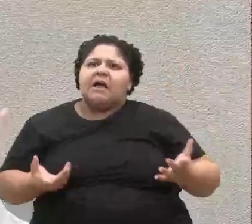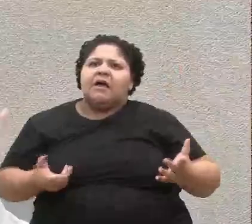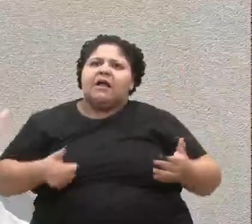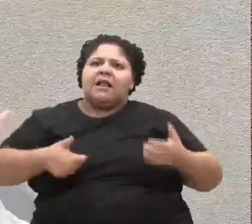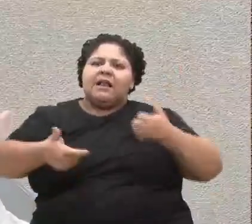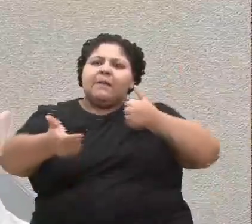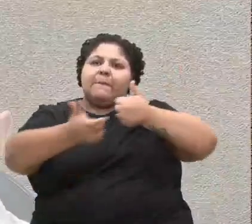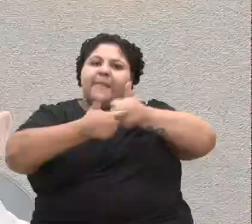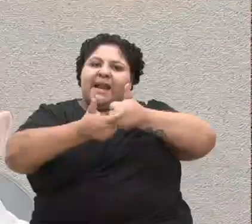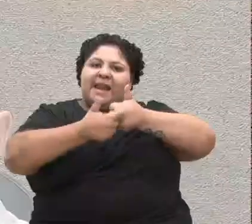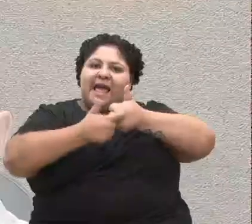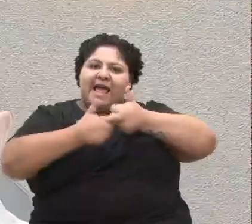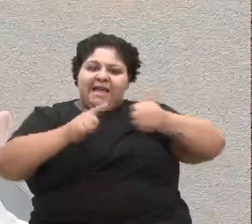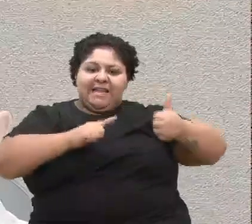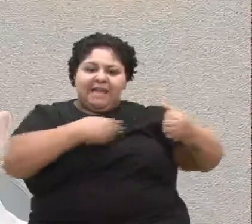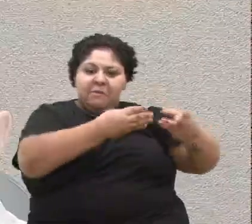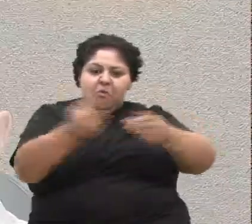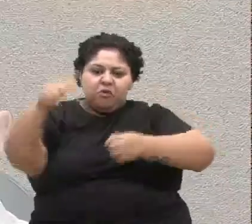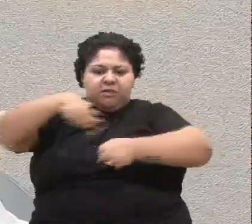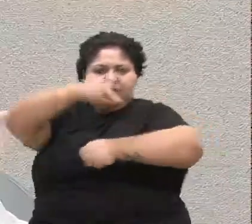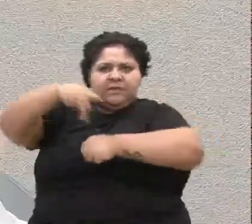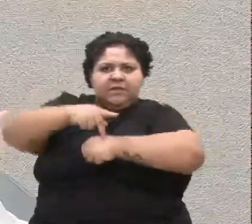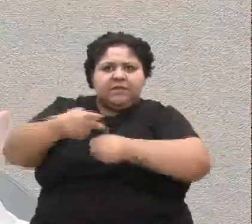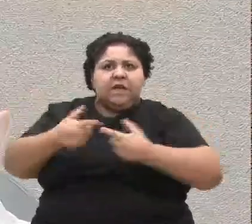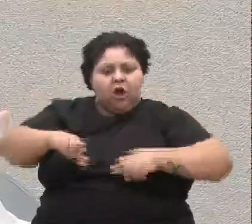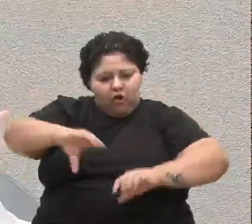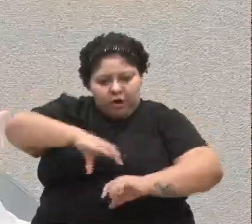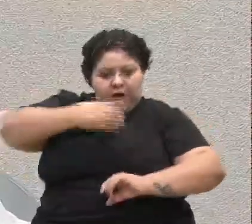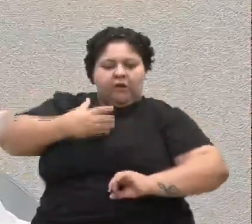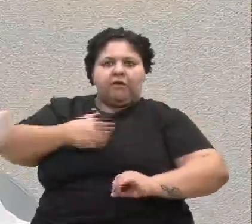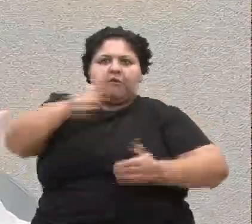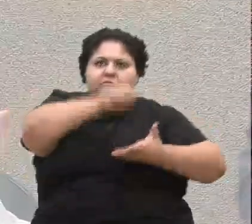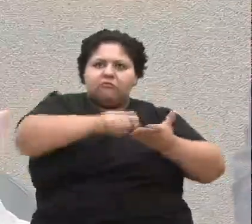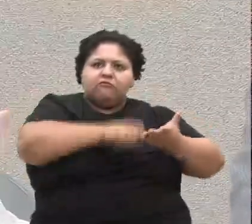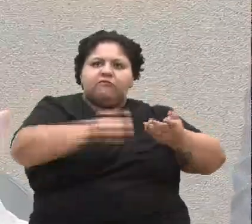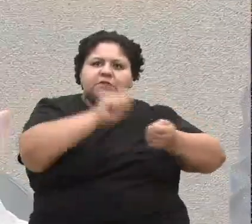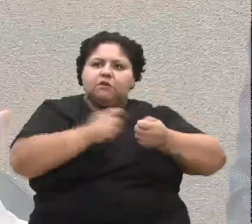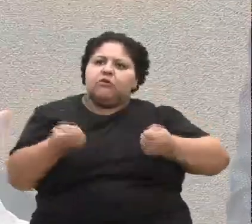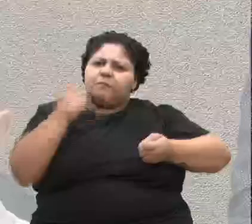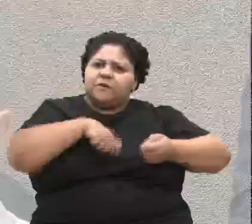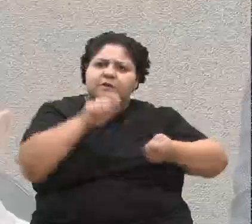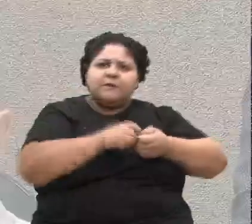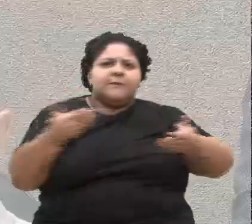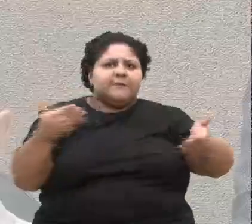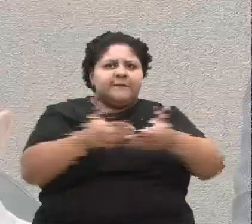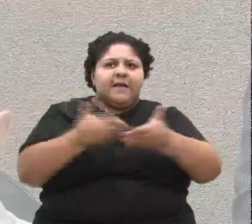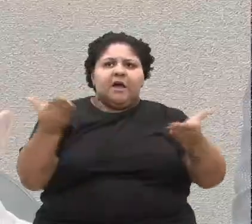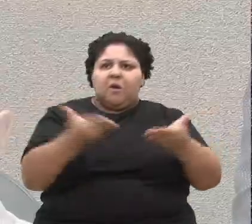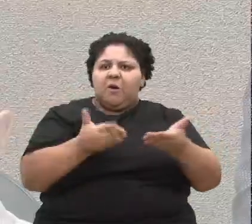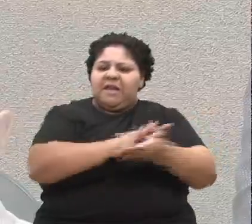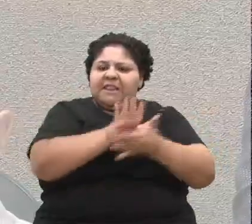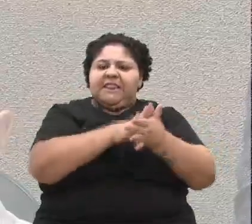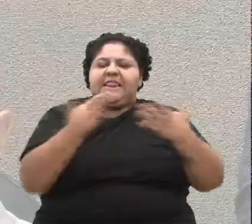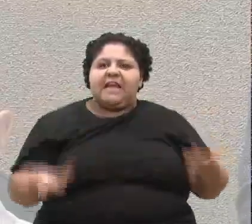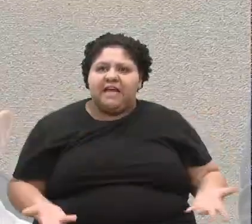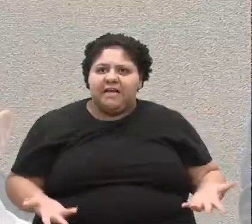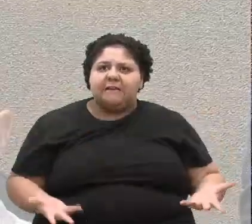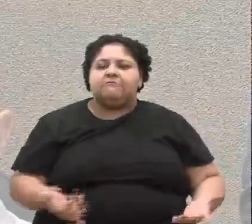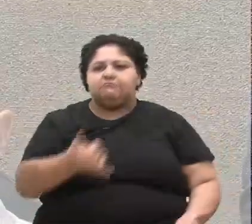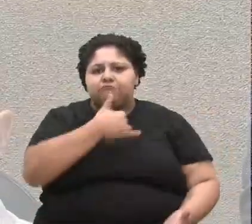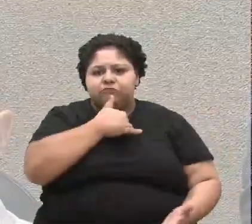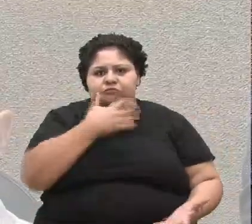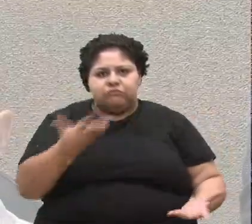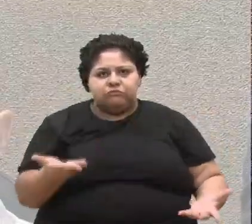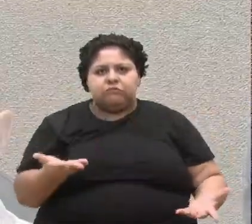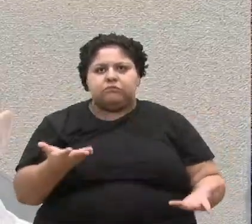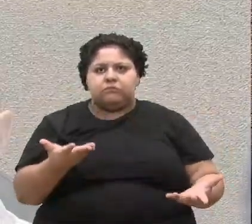muitos nesse país. Mas para ter a coragem de assinar e fazer o que precisa ser feito, até agora não tivemos. Infelizmente.